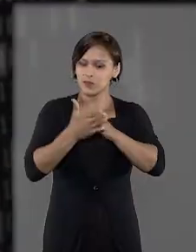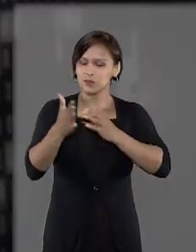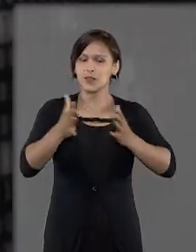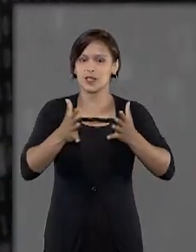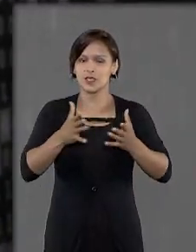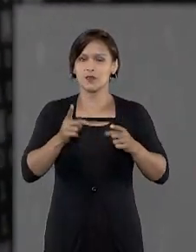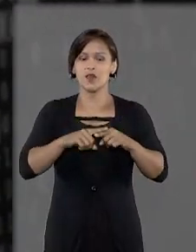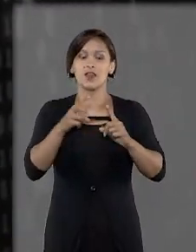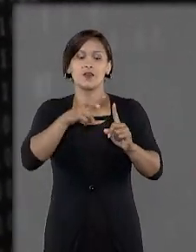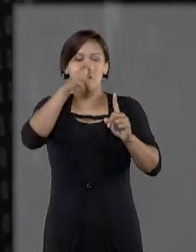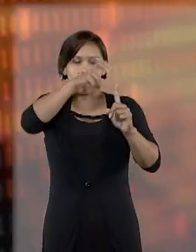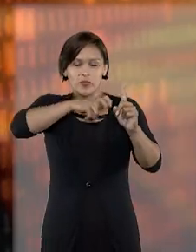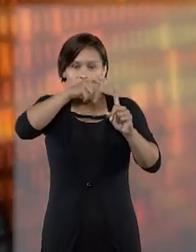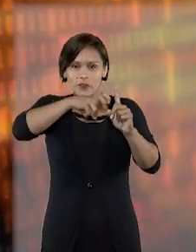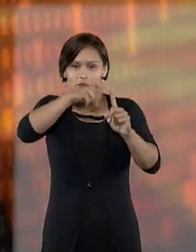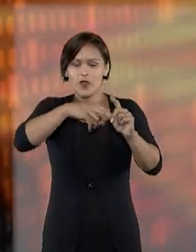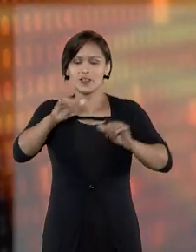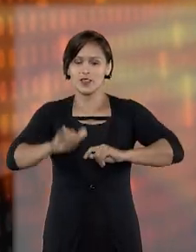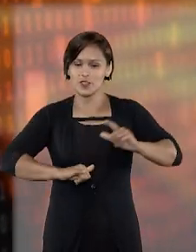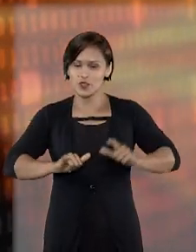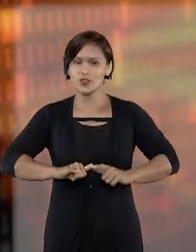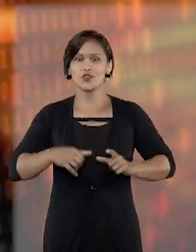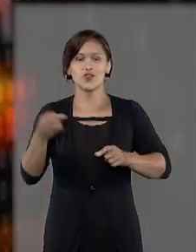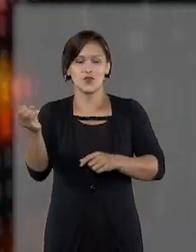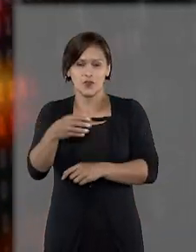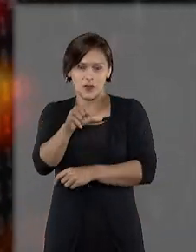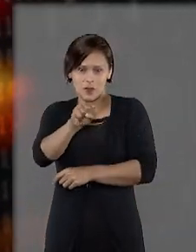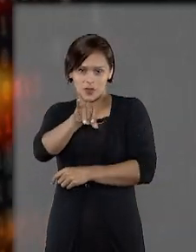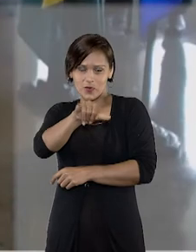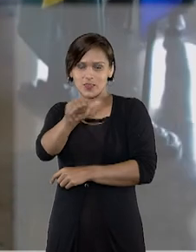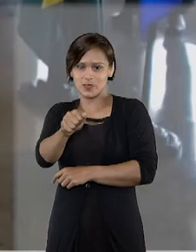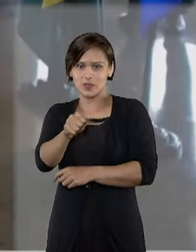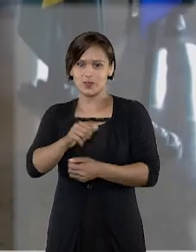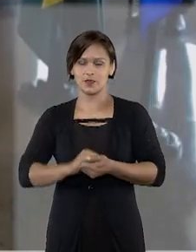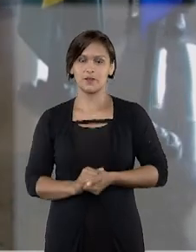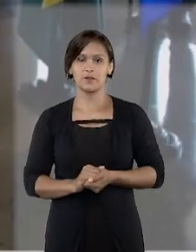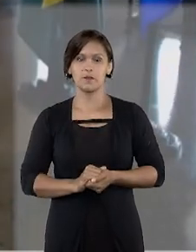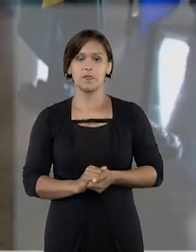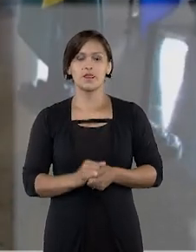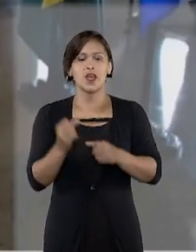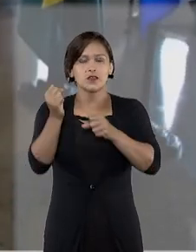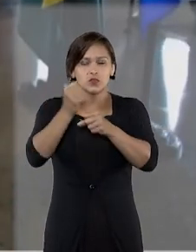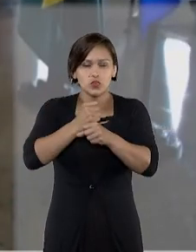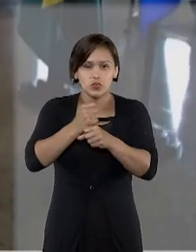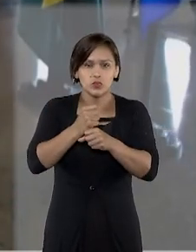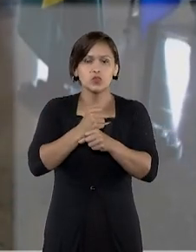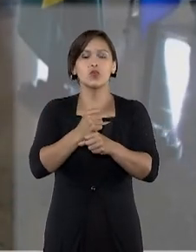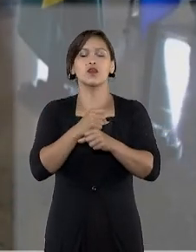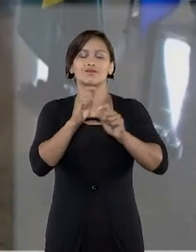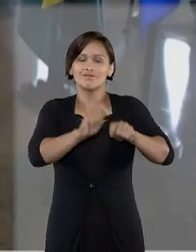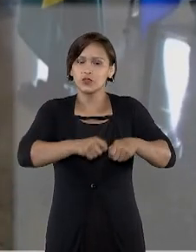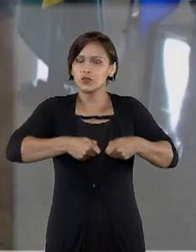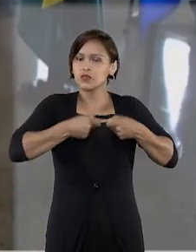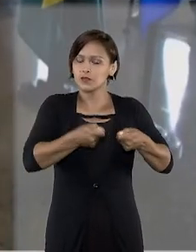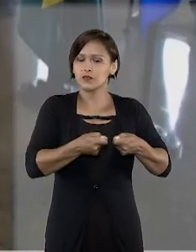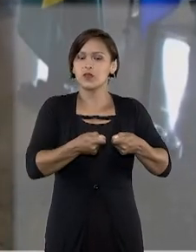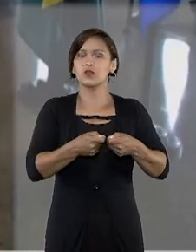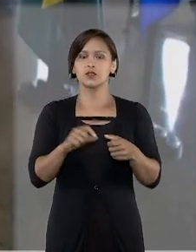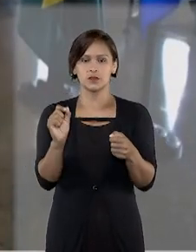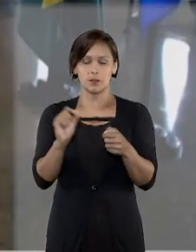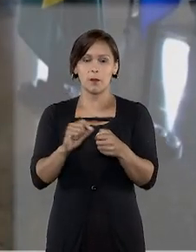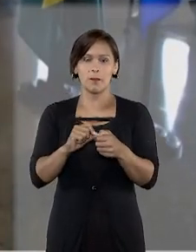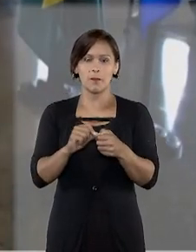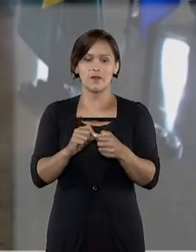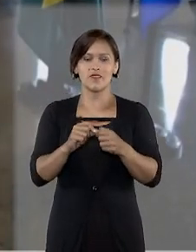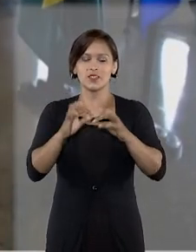e pelo ataque hacker sofrido recentemente pelo STJ. A cada ano, o esforço para o cumprimento